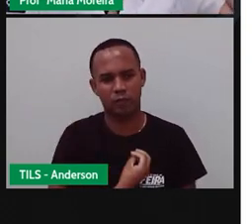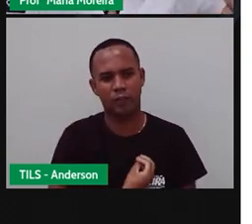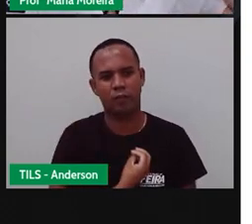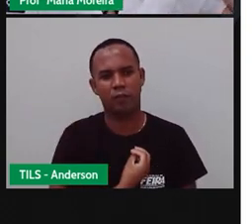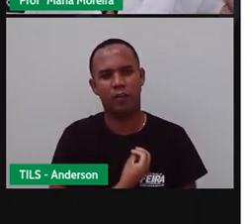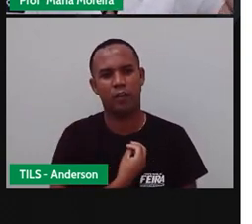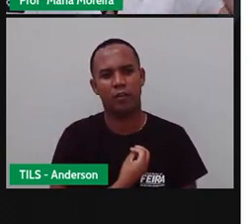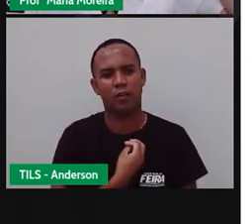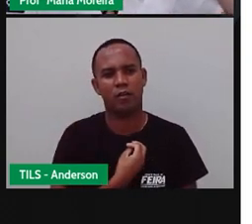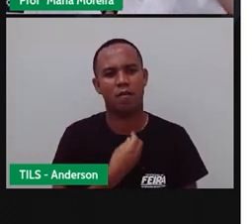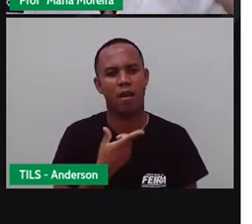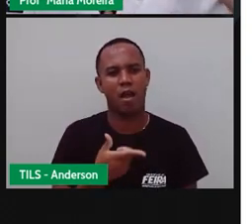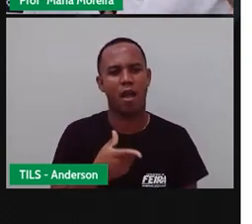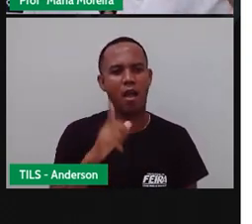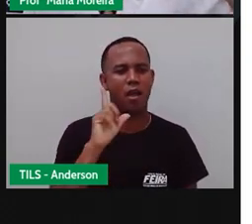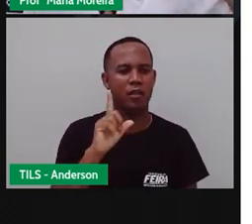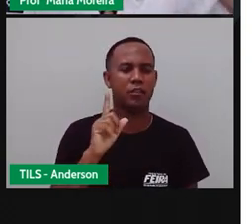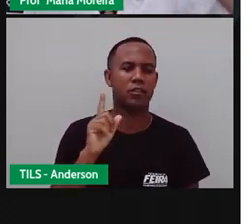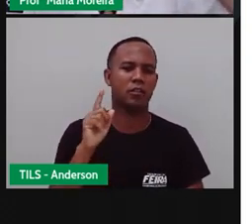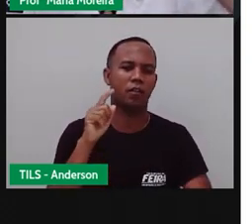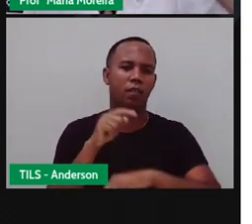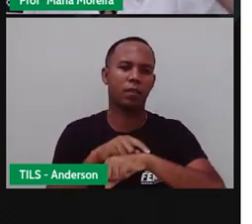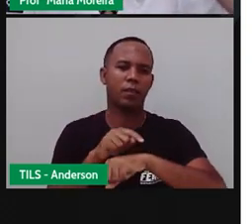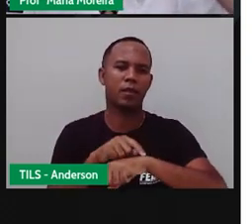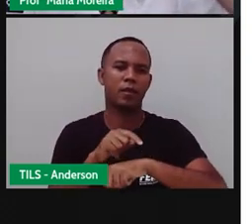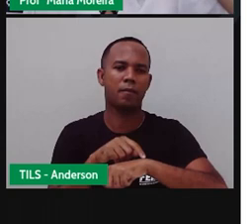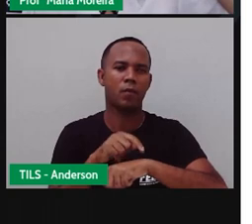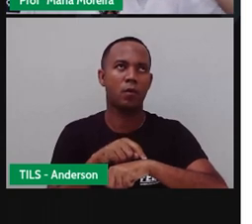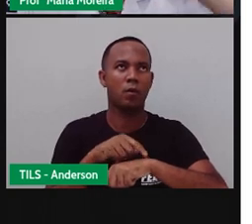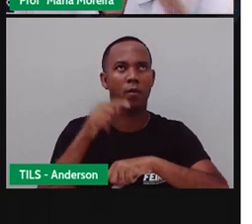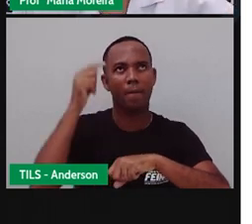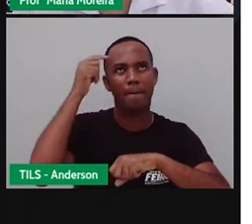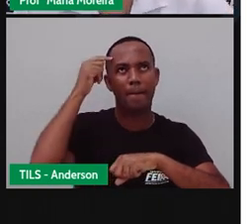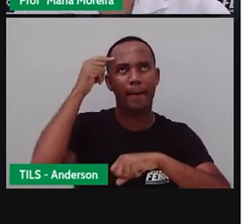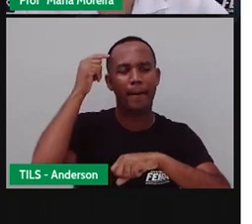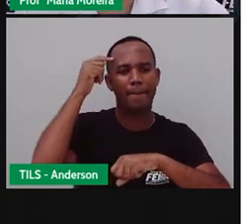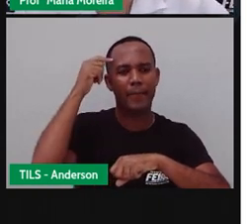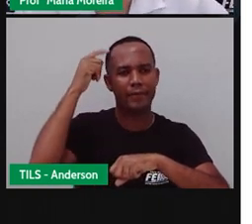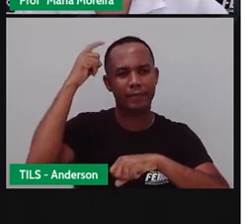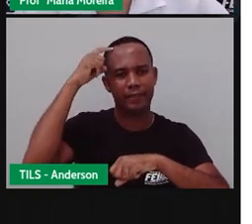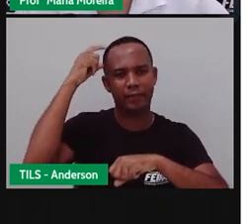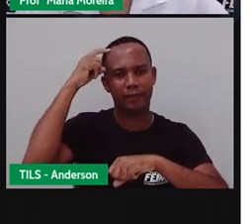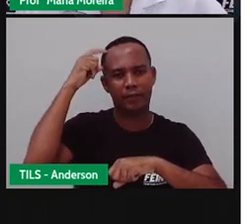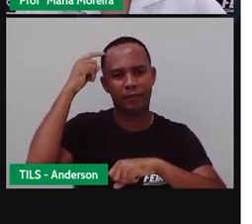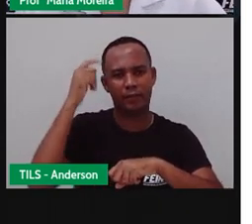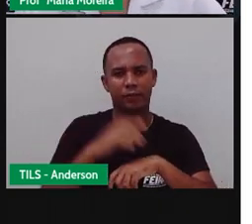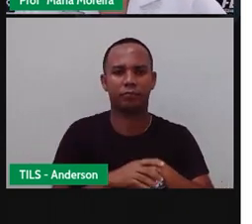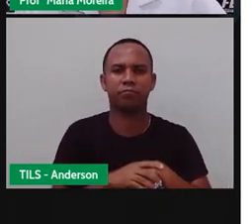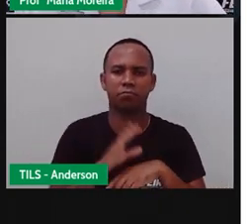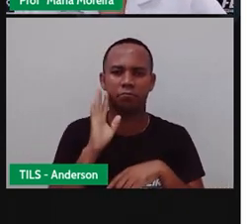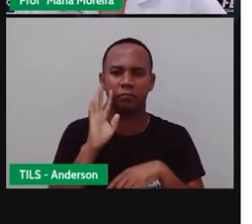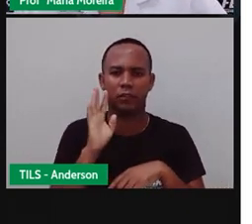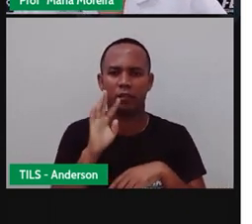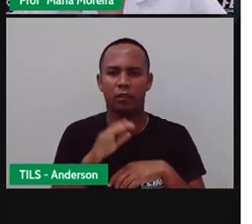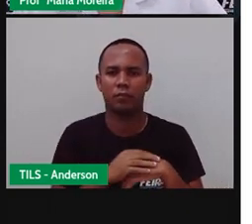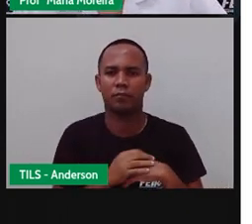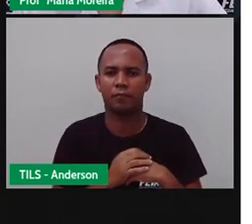voltando no tempo, através de quê? Da nossa memória. Isso é muito bacana.